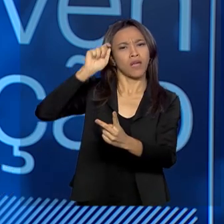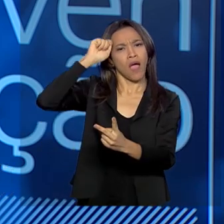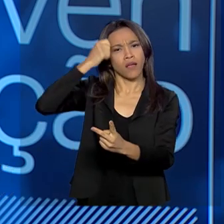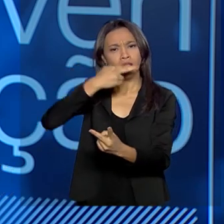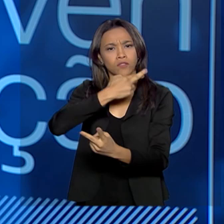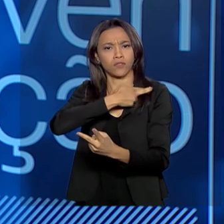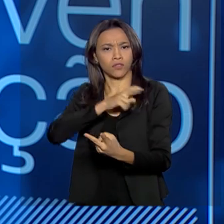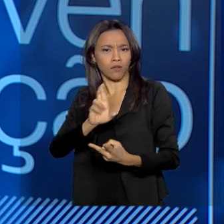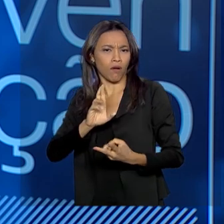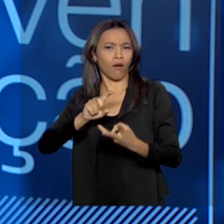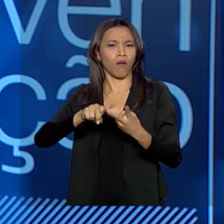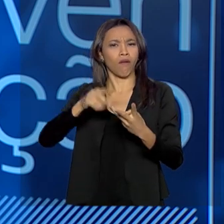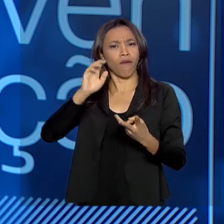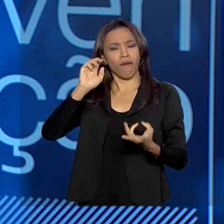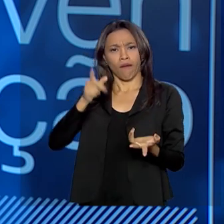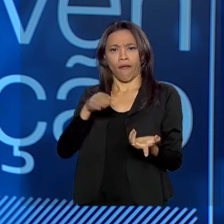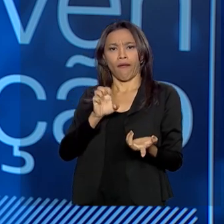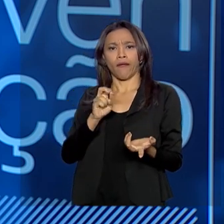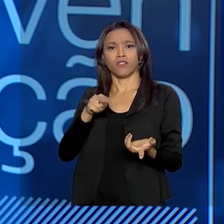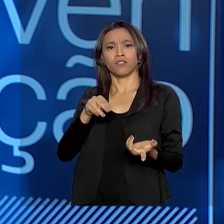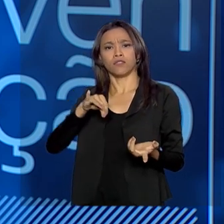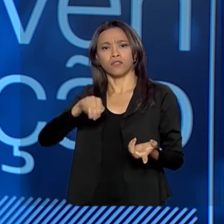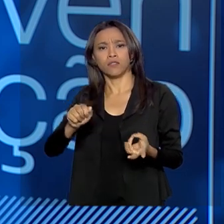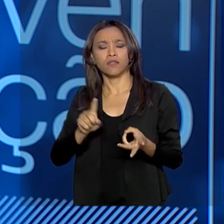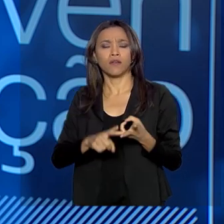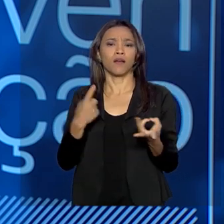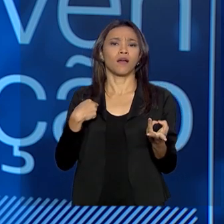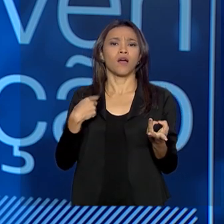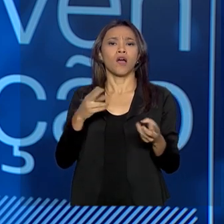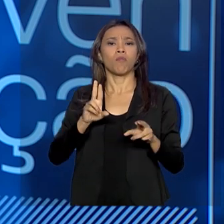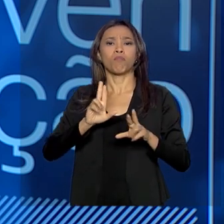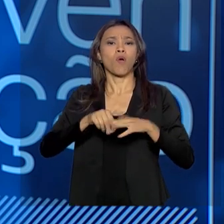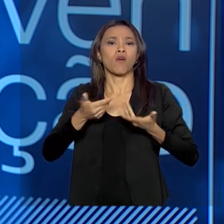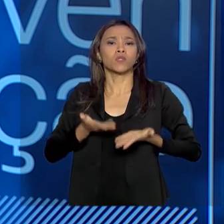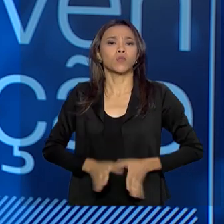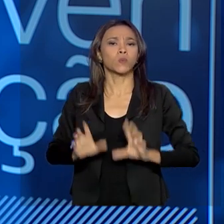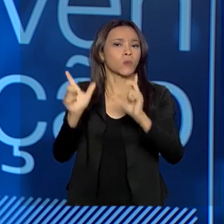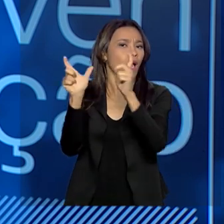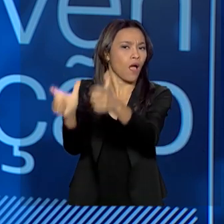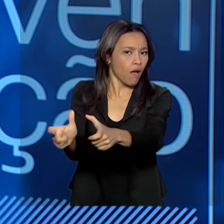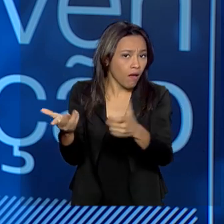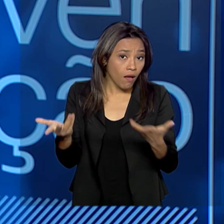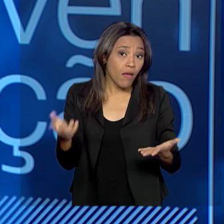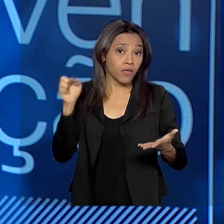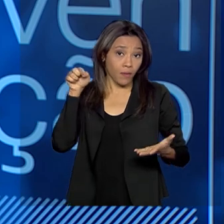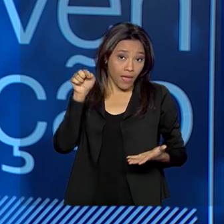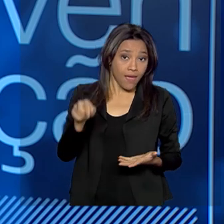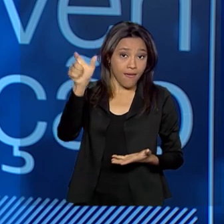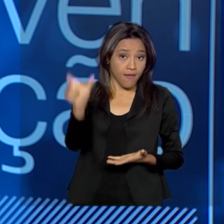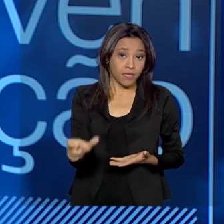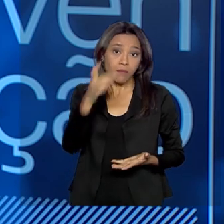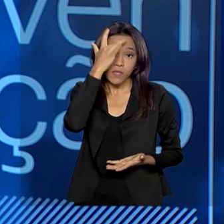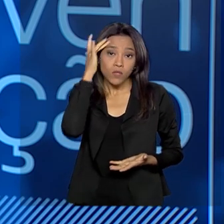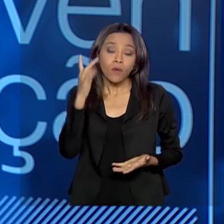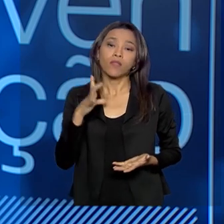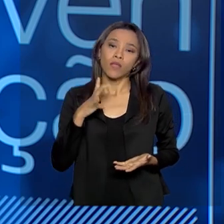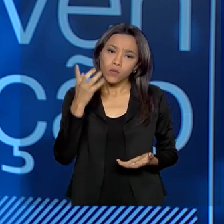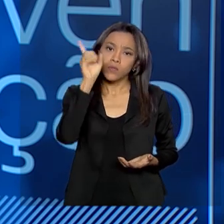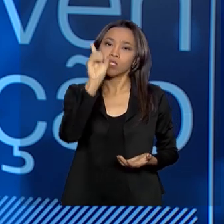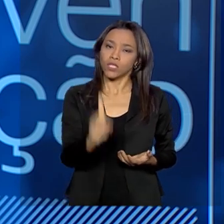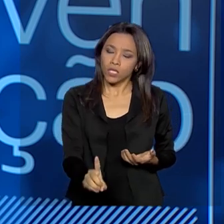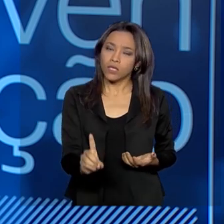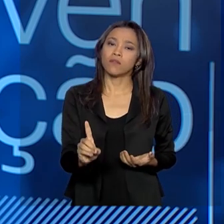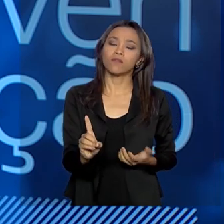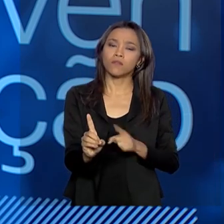religião, de etnia, de nacionalidade. Essa pessoa, então, ela terá o direito de